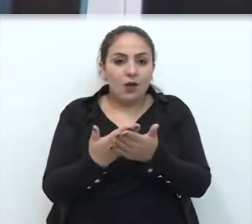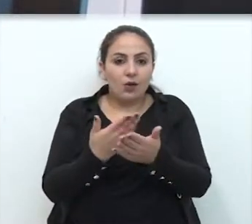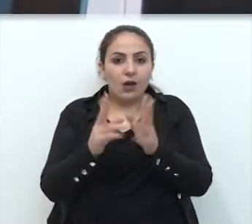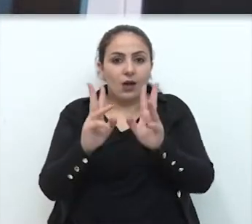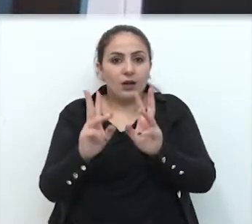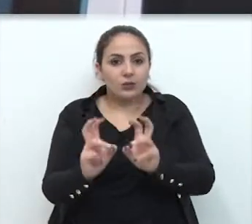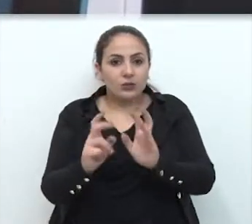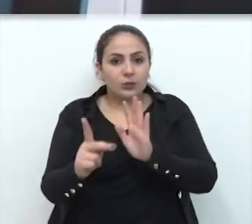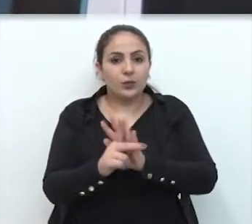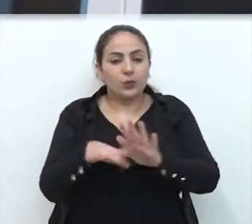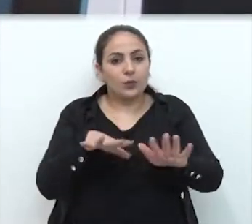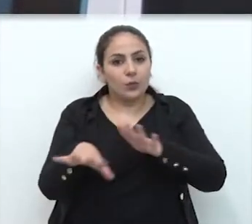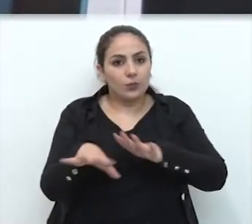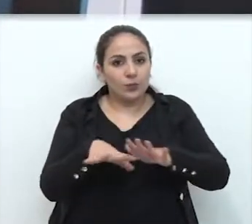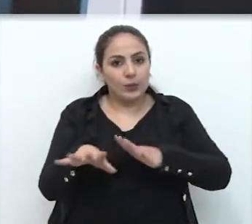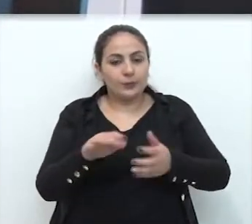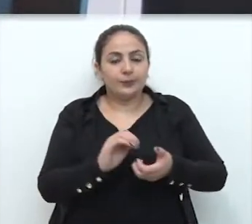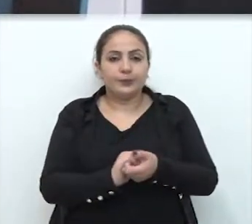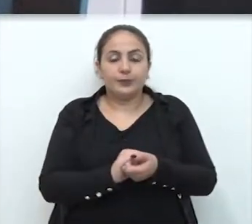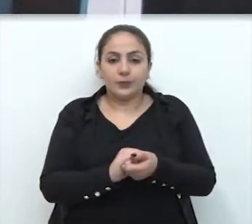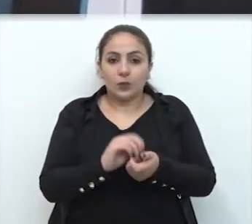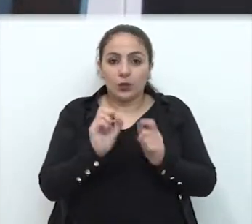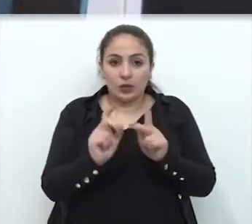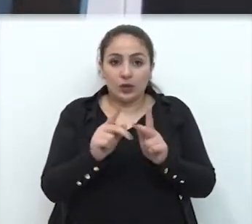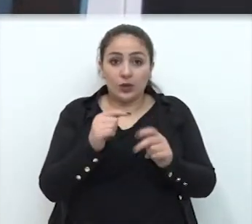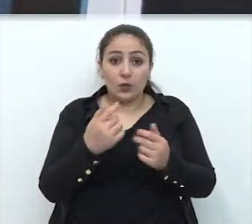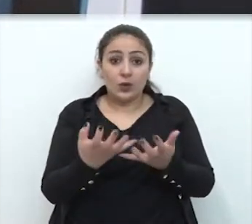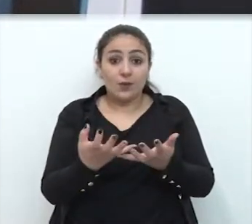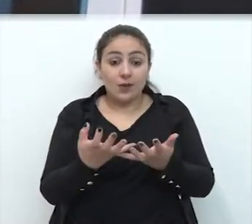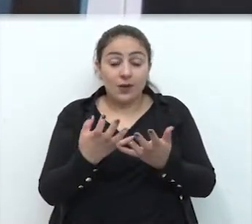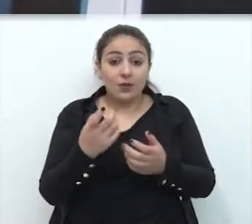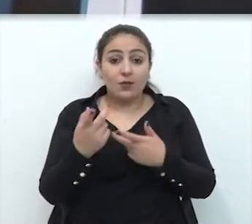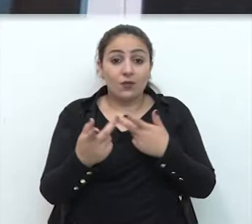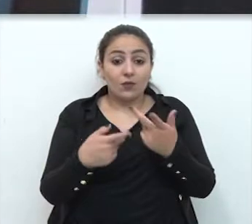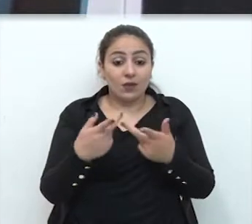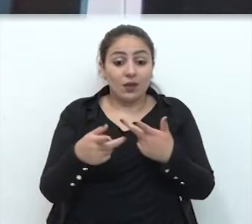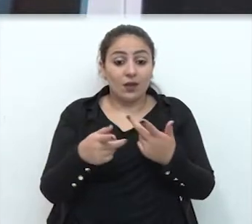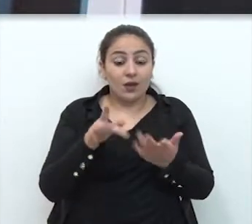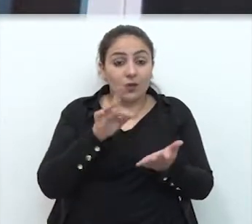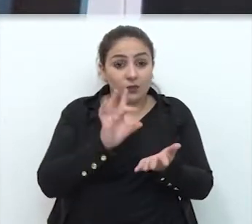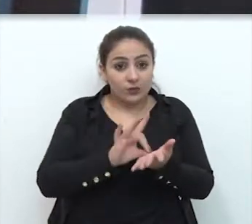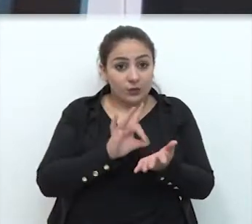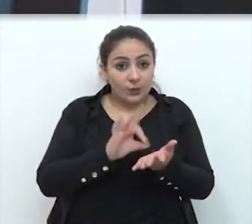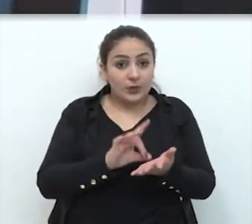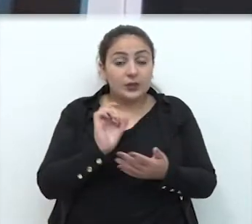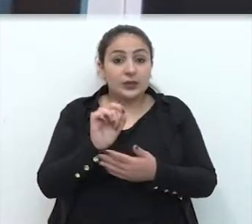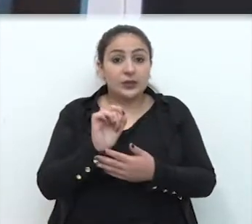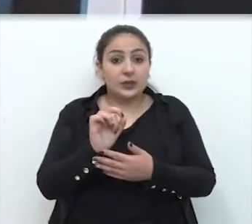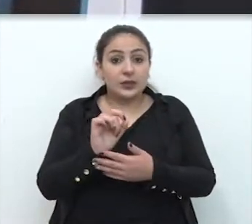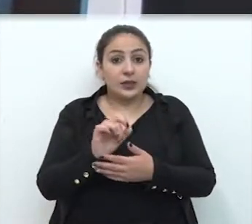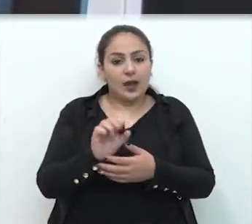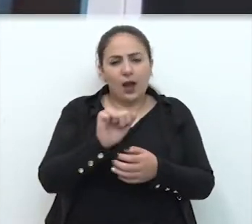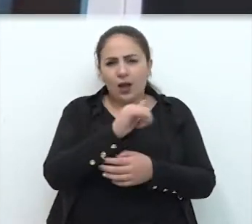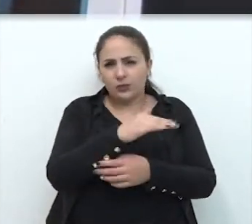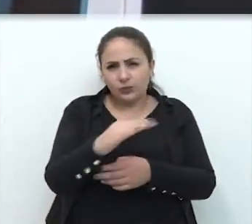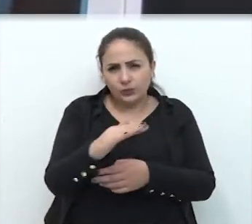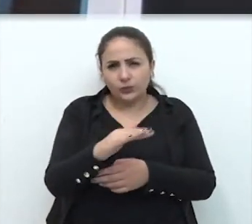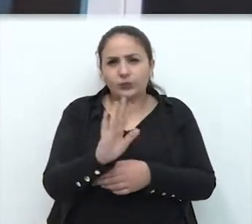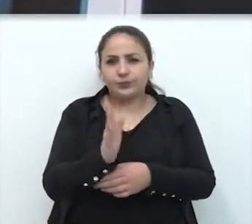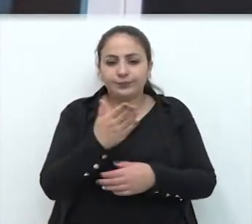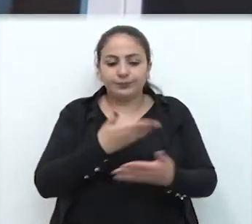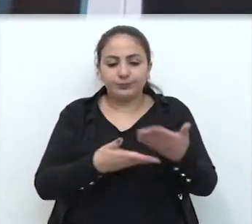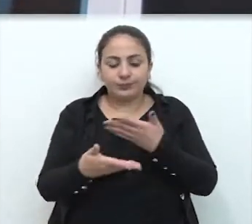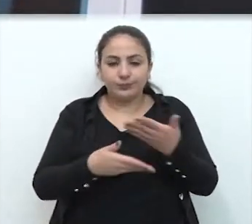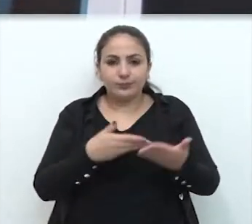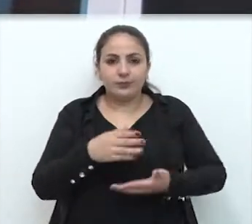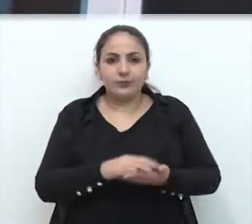aula sobre esse movimento. E o que eu gostaria de realmente destacar é que os alunos